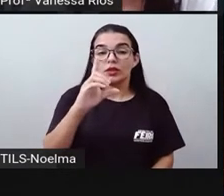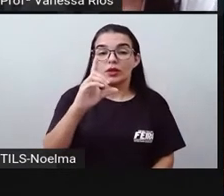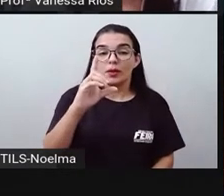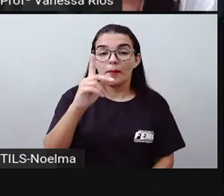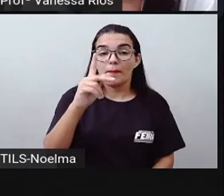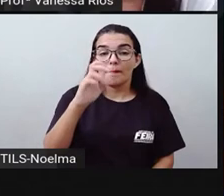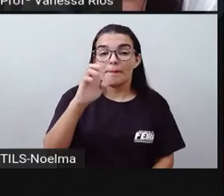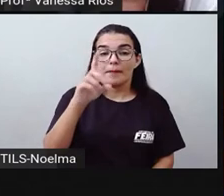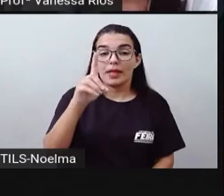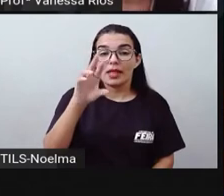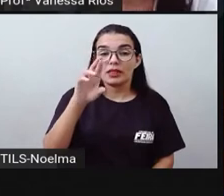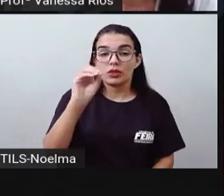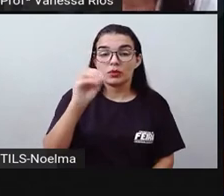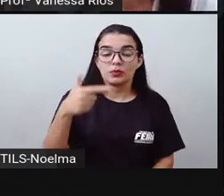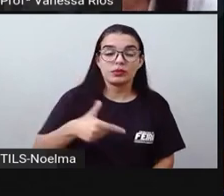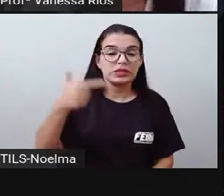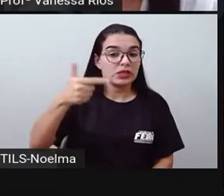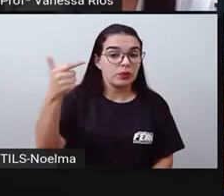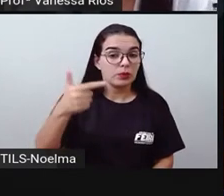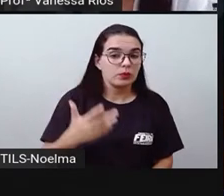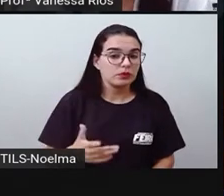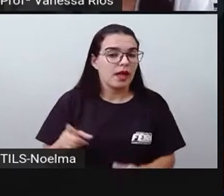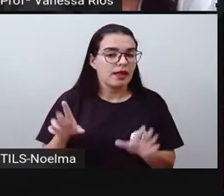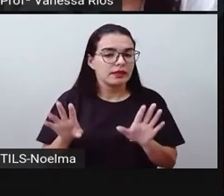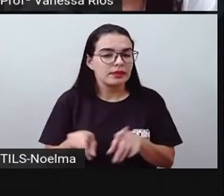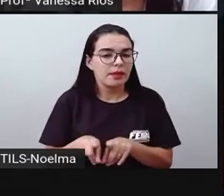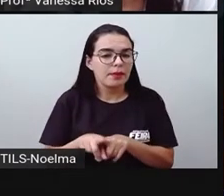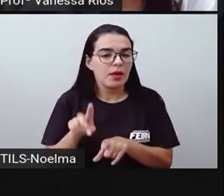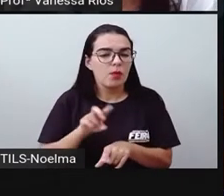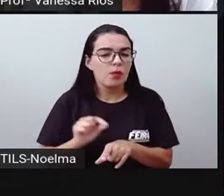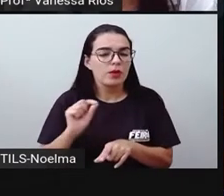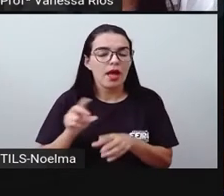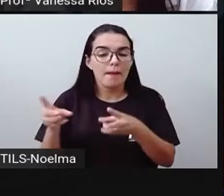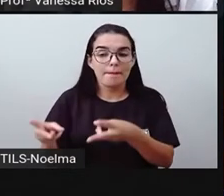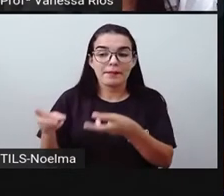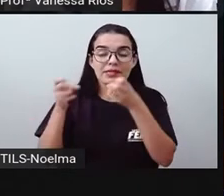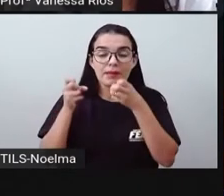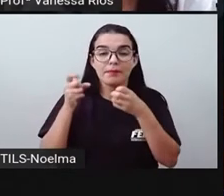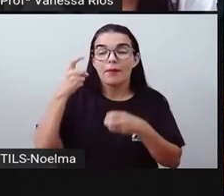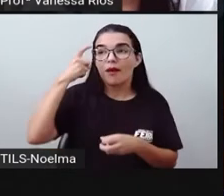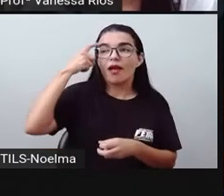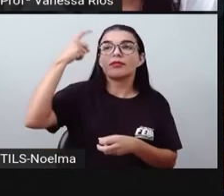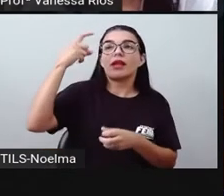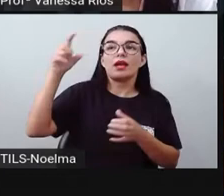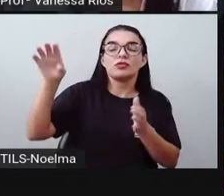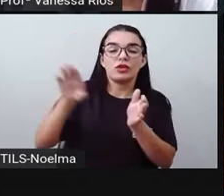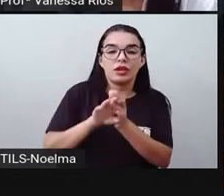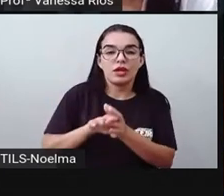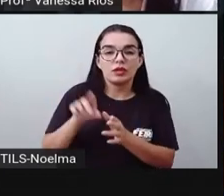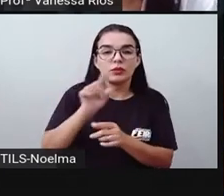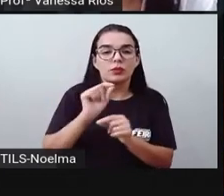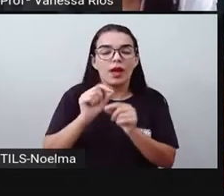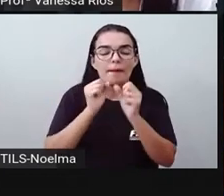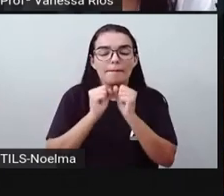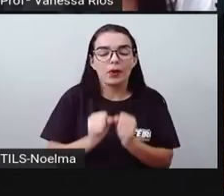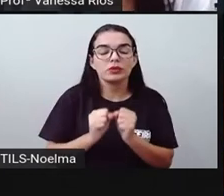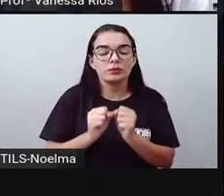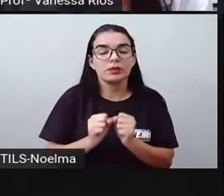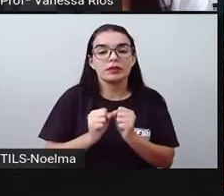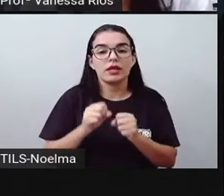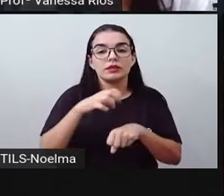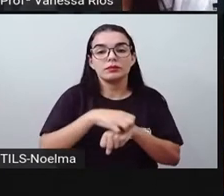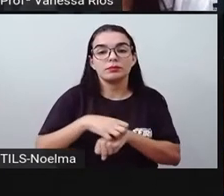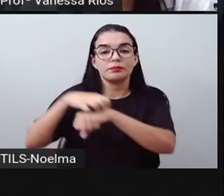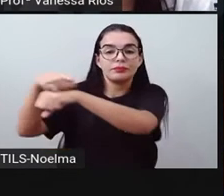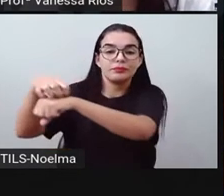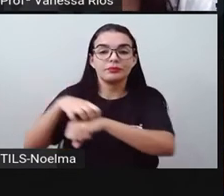observa esta ideia chegando, né? Como uma possibilidade de meio de transporte para o nosso